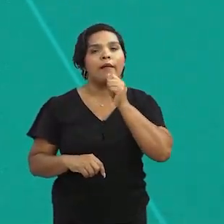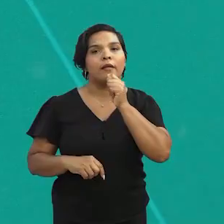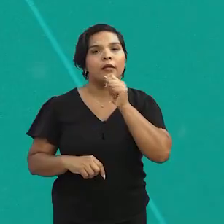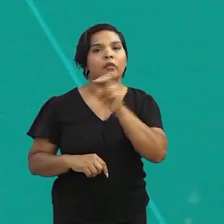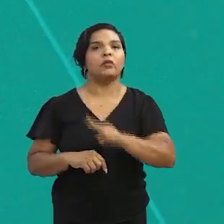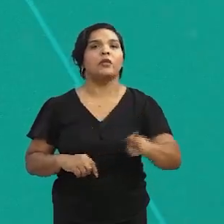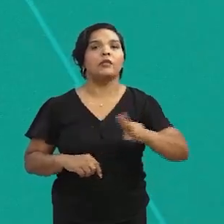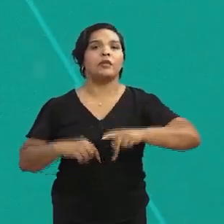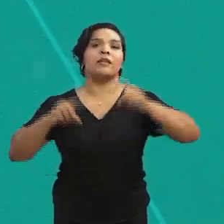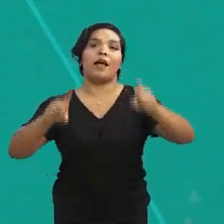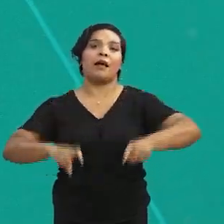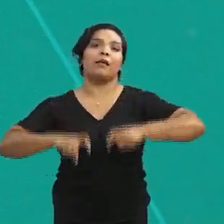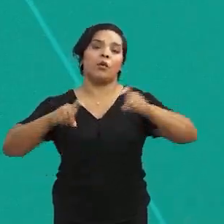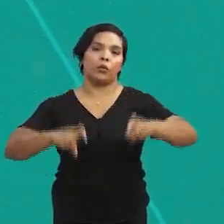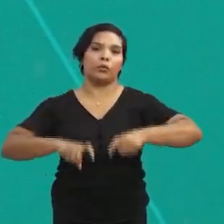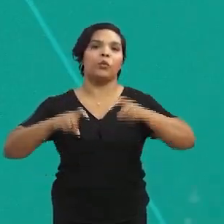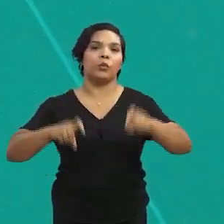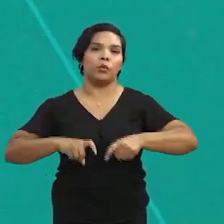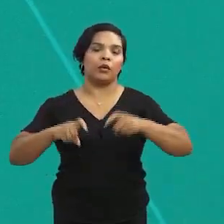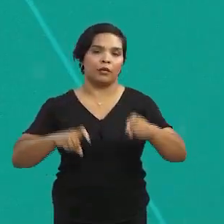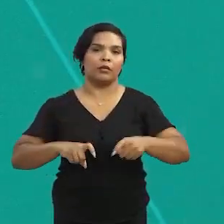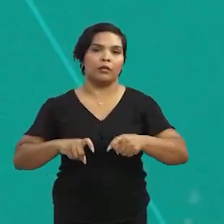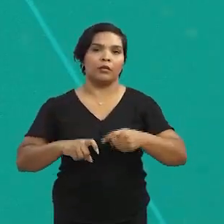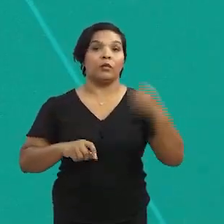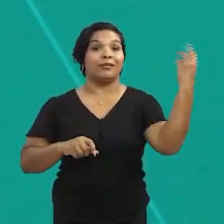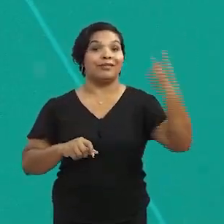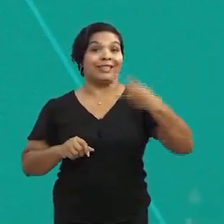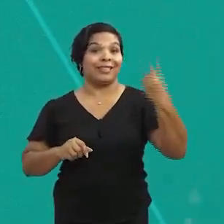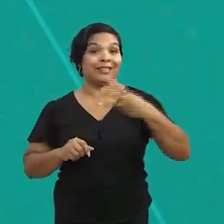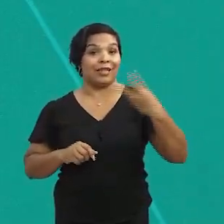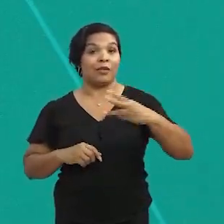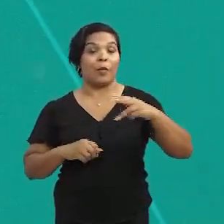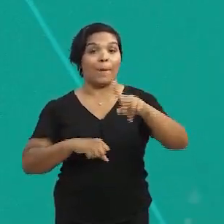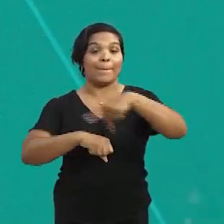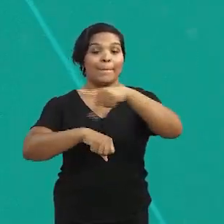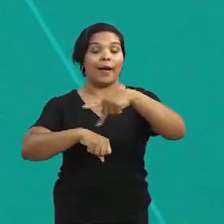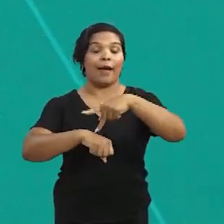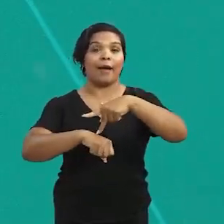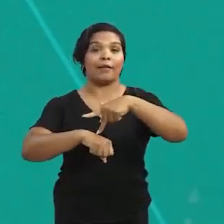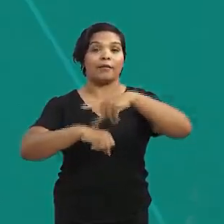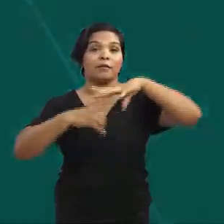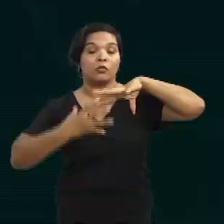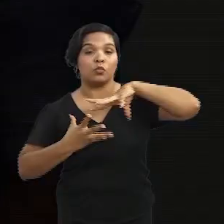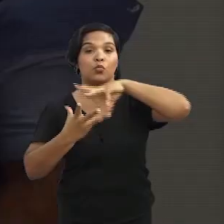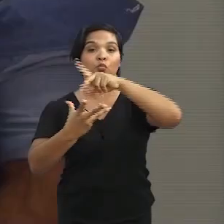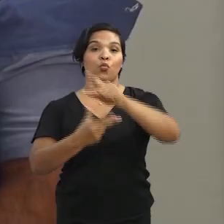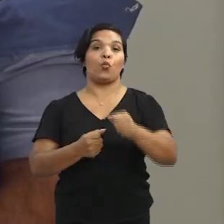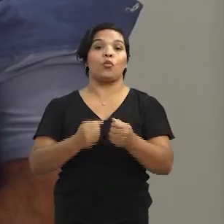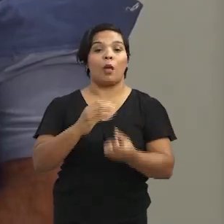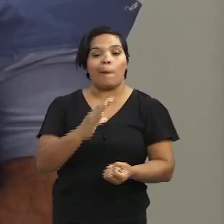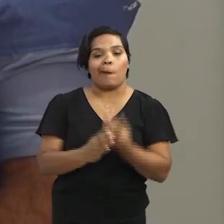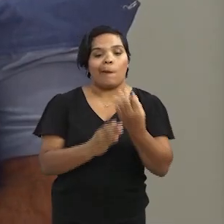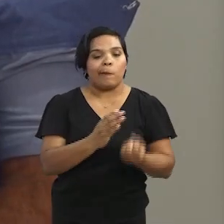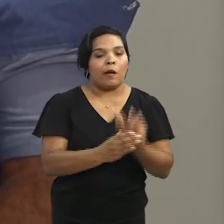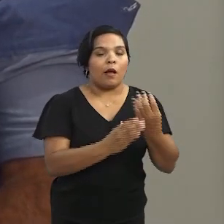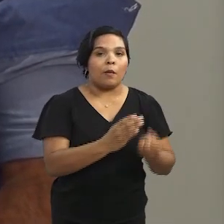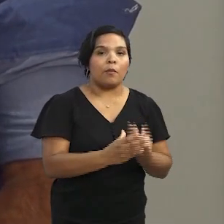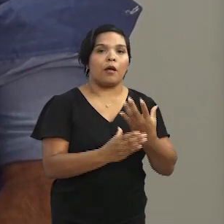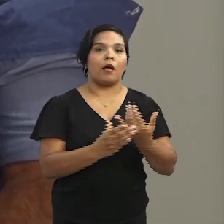utilizada na agricultura, né? Apesar da gente ser o terceiro país produtor do mundo,